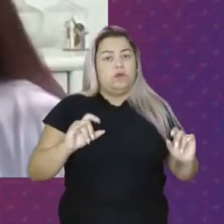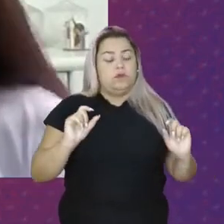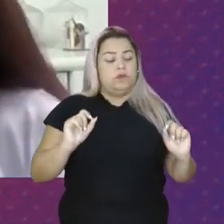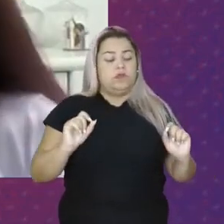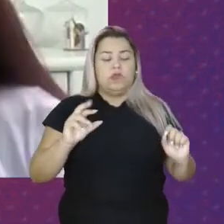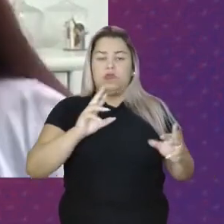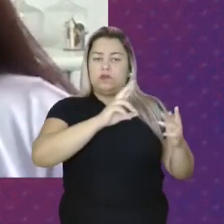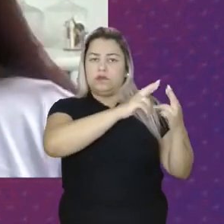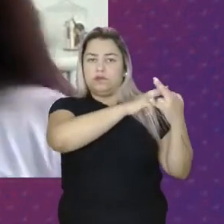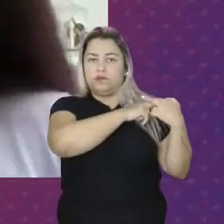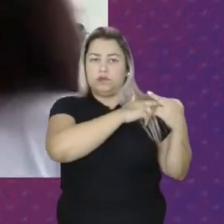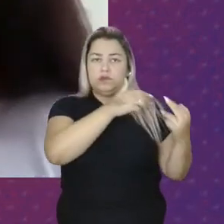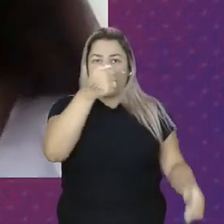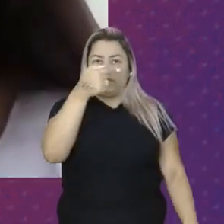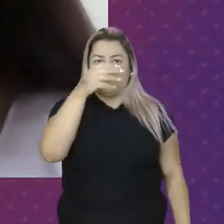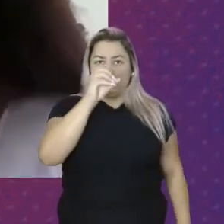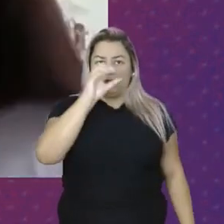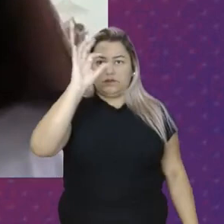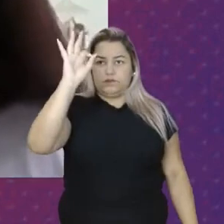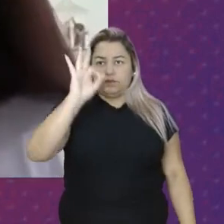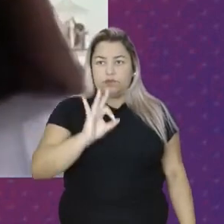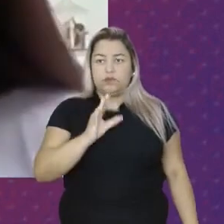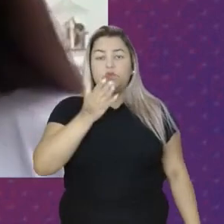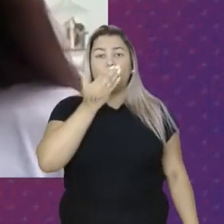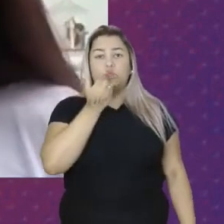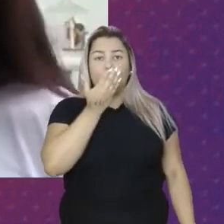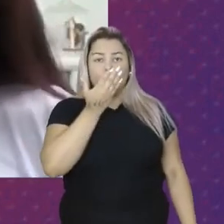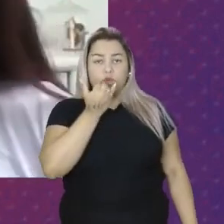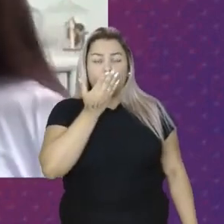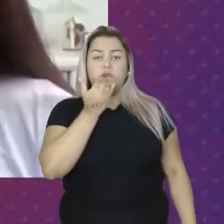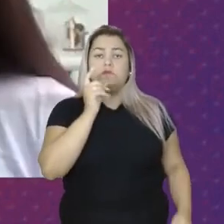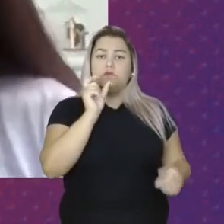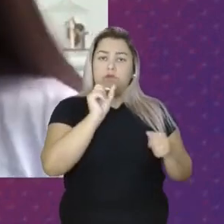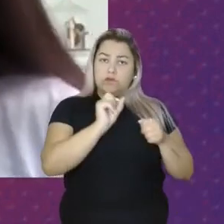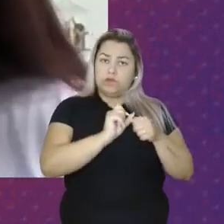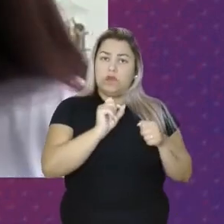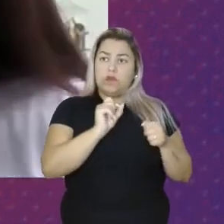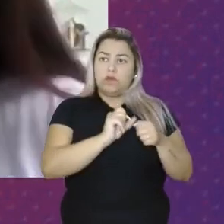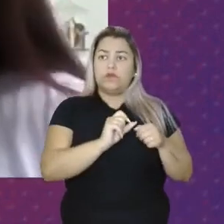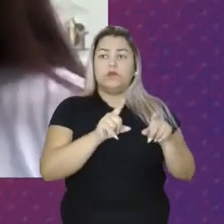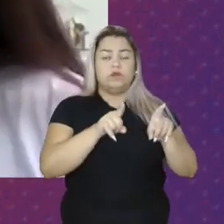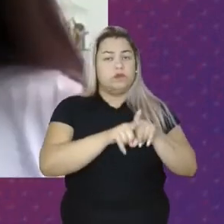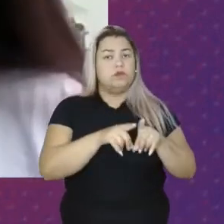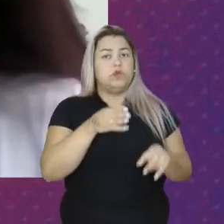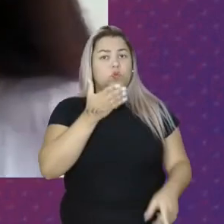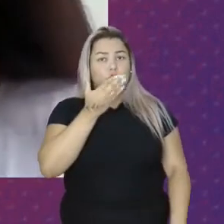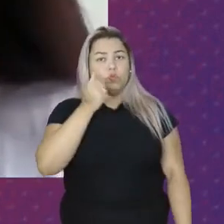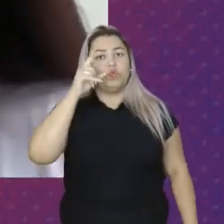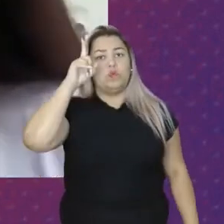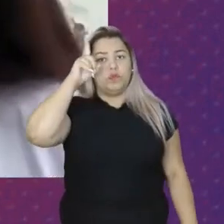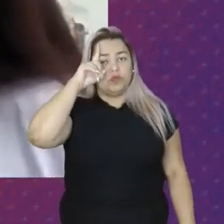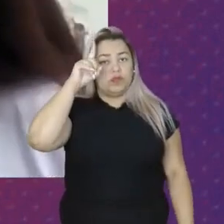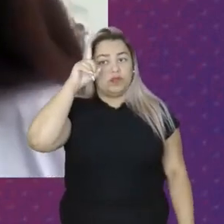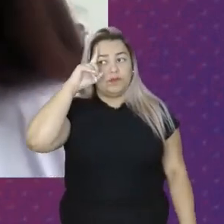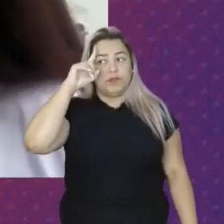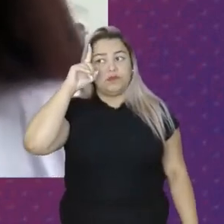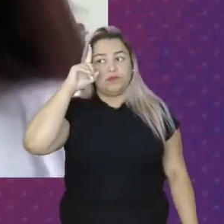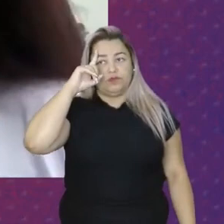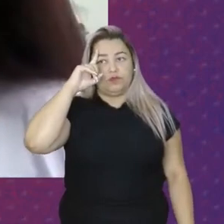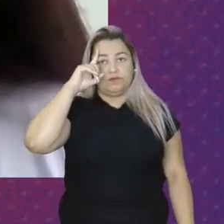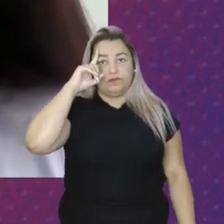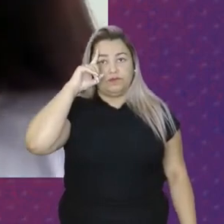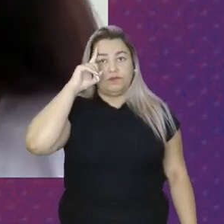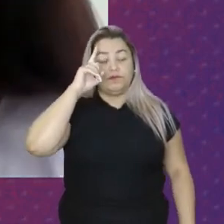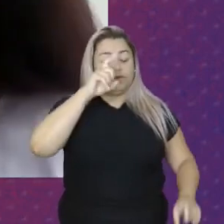é responsável Por 70% Dos alimentos Que são produzidos E que a gente Consome diariamente Então A